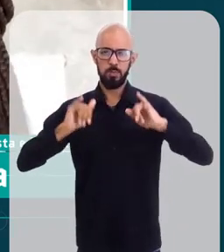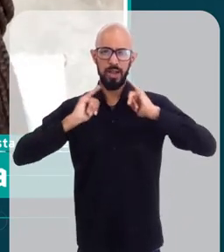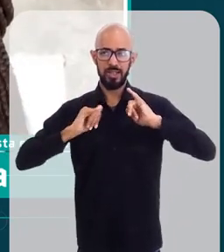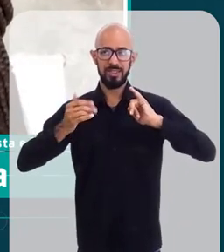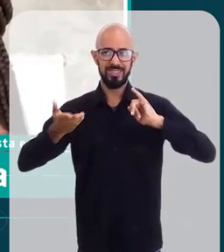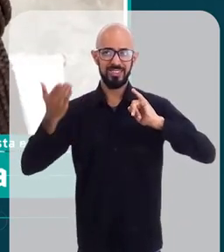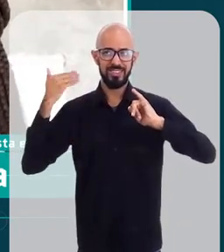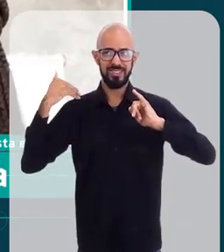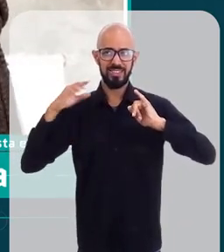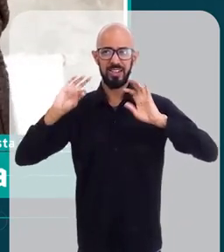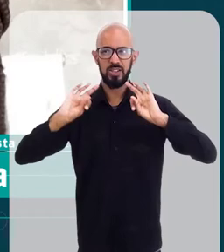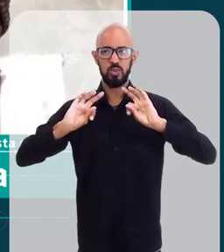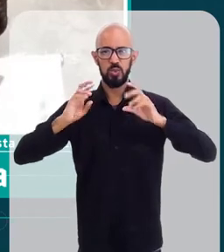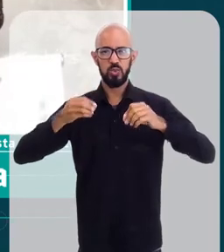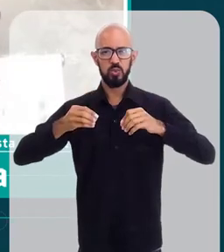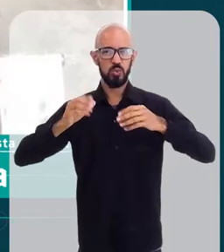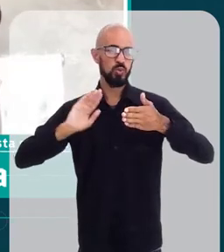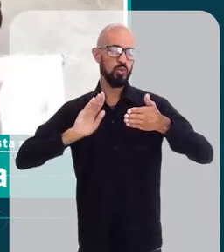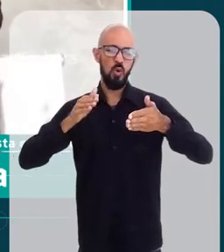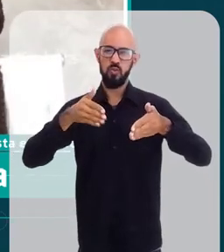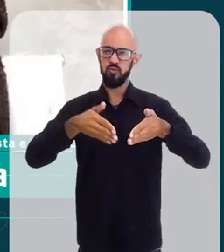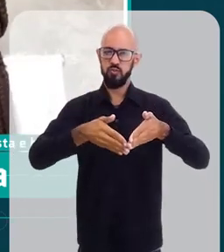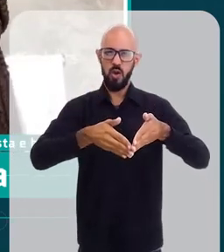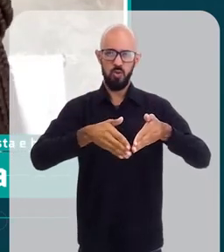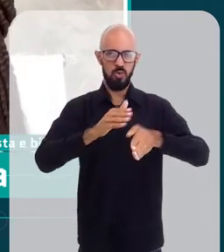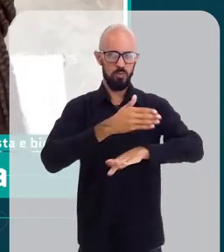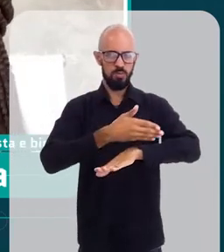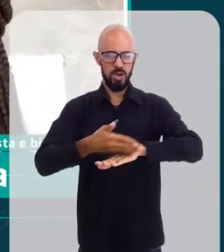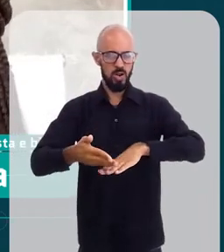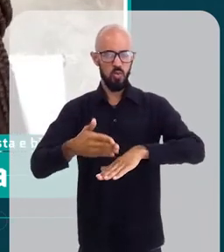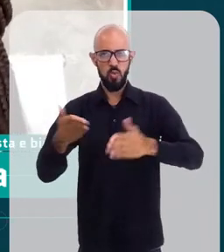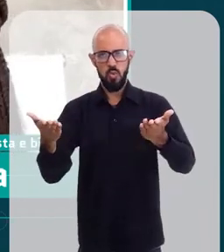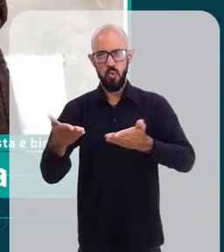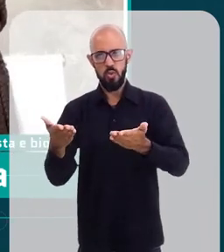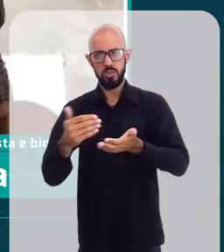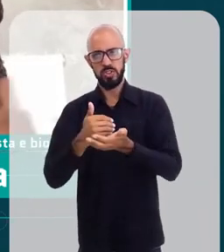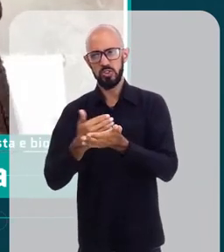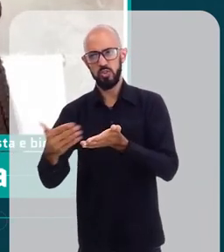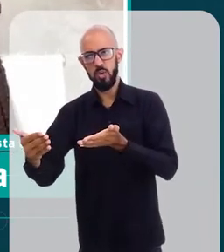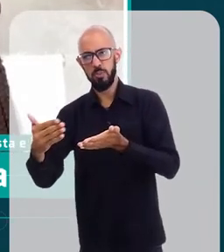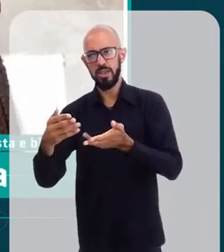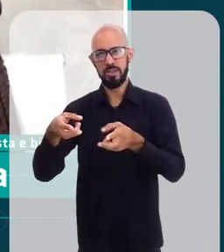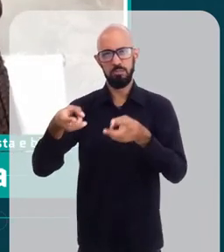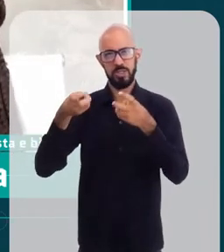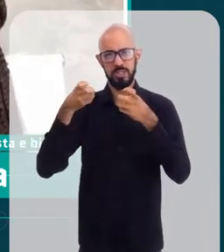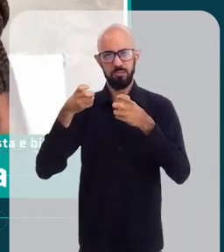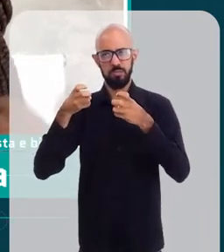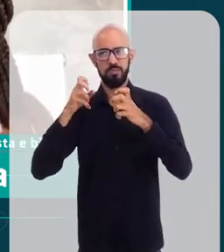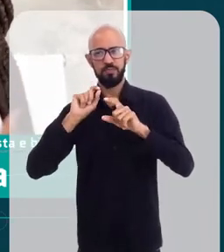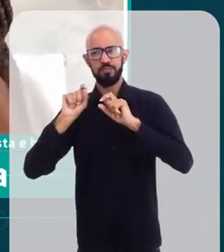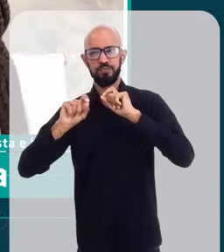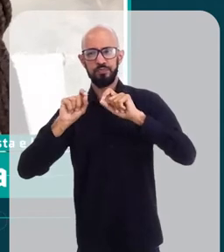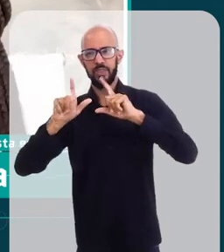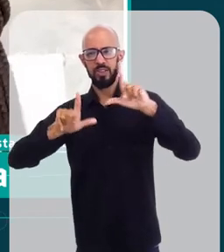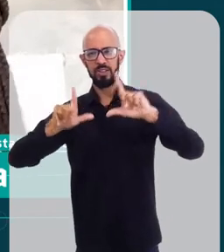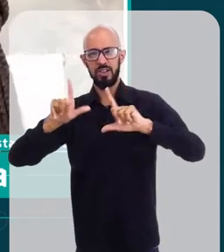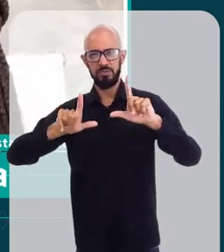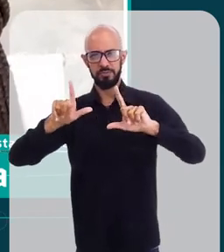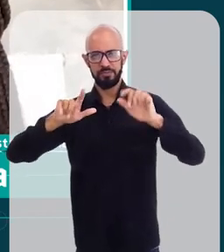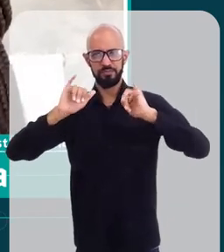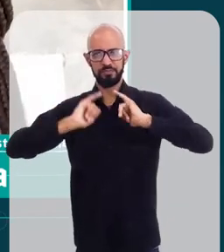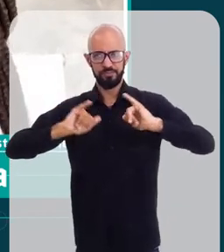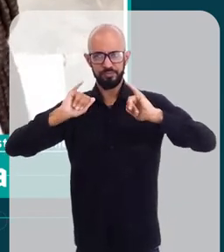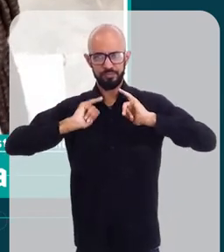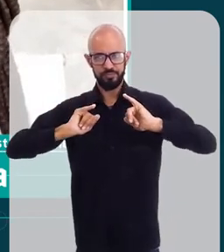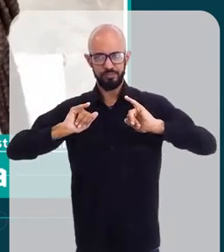as propagandas eram todas direcionadas a todo tipo de público, não era direcionado para a gente. Agora que a gente começa a ver, a gente começa a se ver na